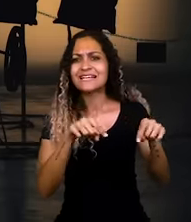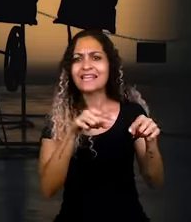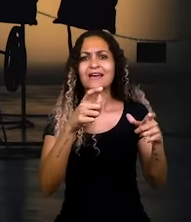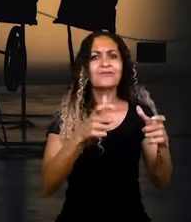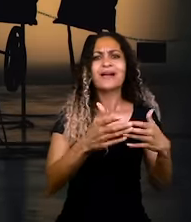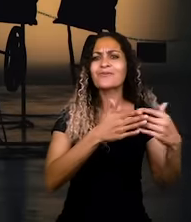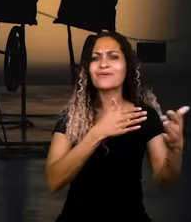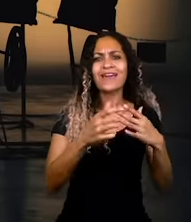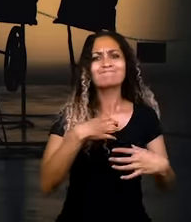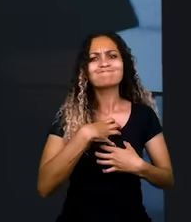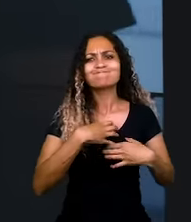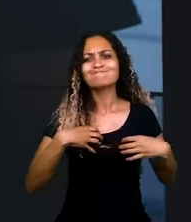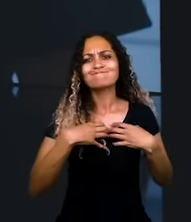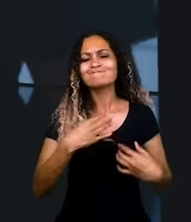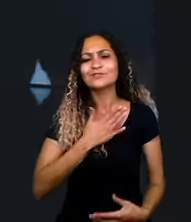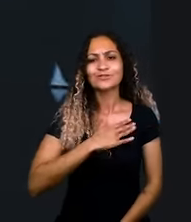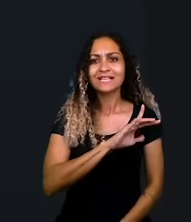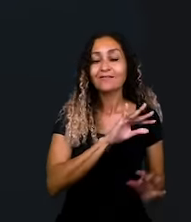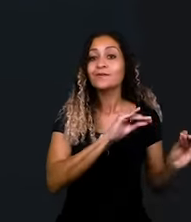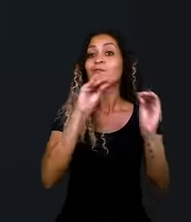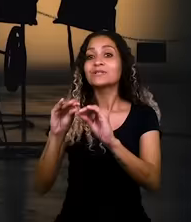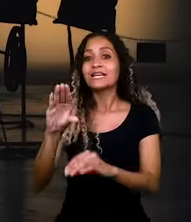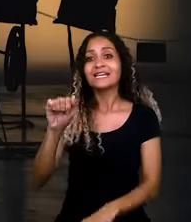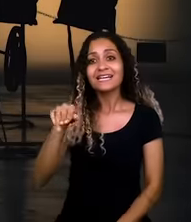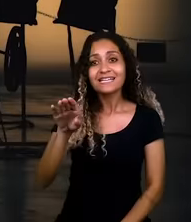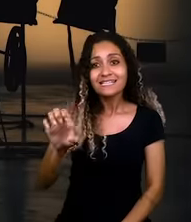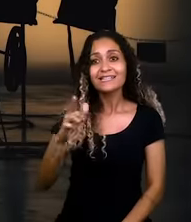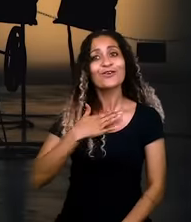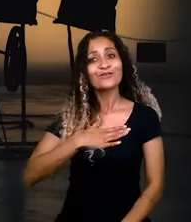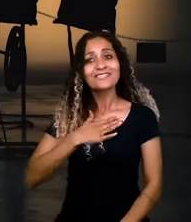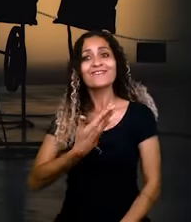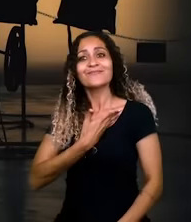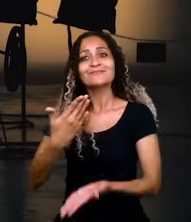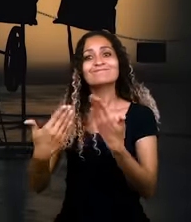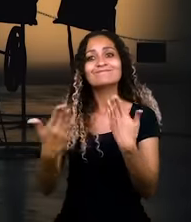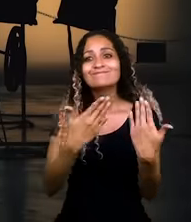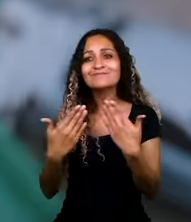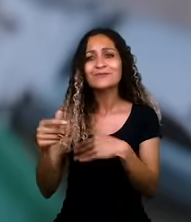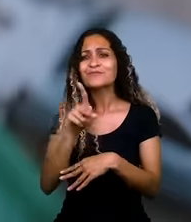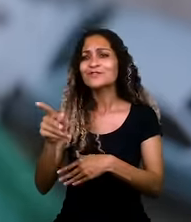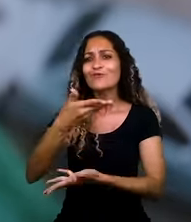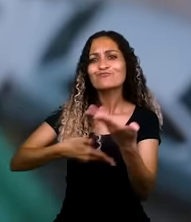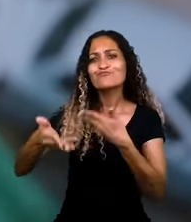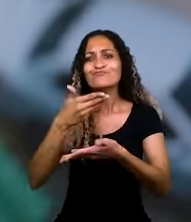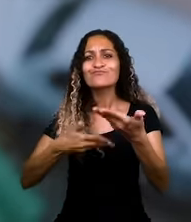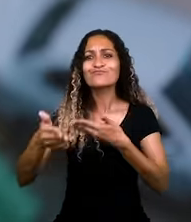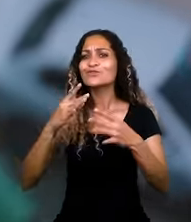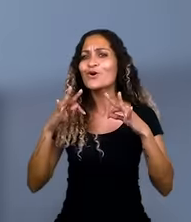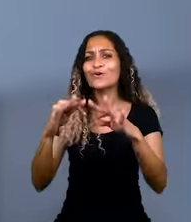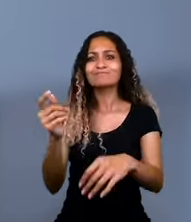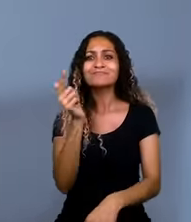bem na sala, nem nada. Troquei de escola, vim para o Caique, era muito legal de se conversar com os amigos, os professores também, já me senti